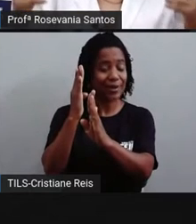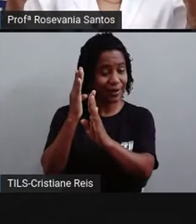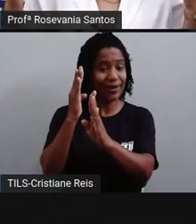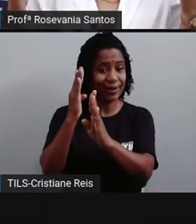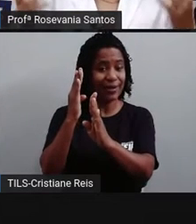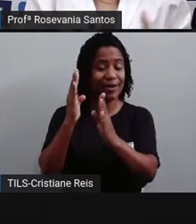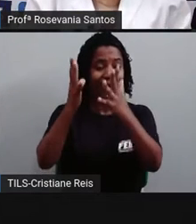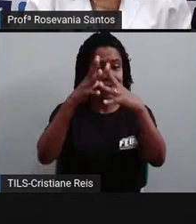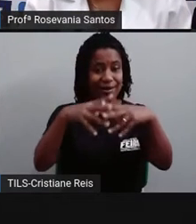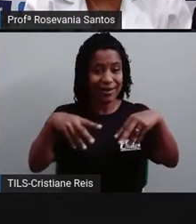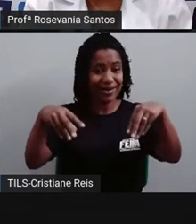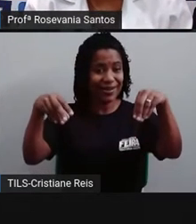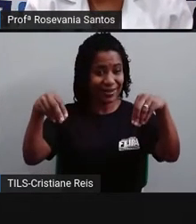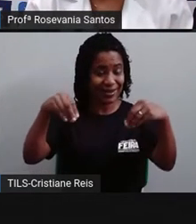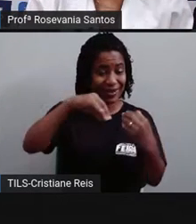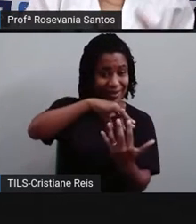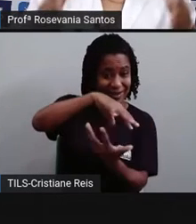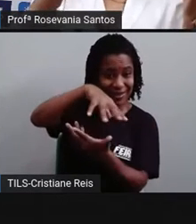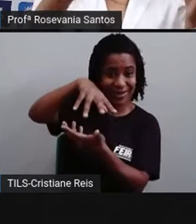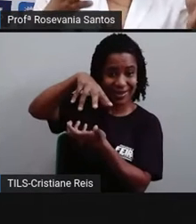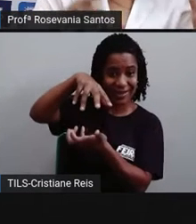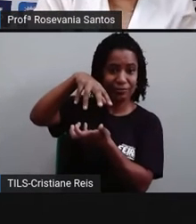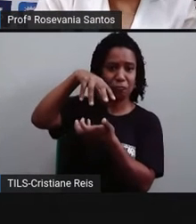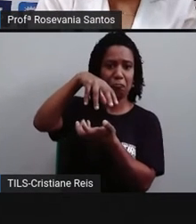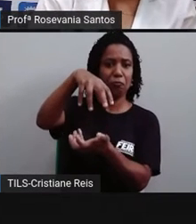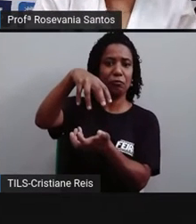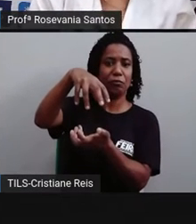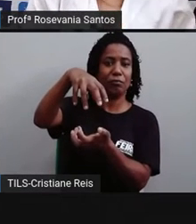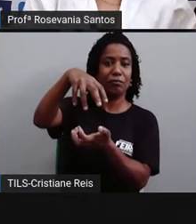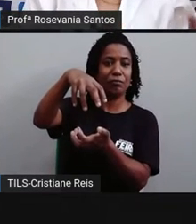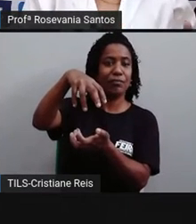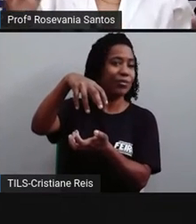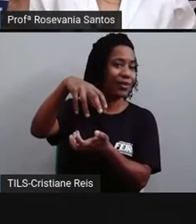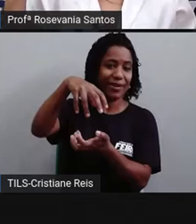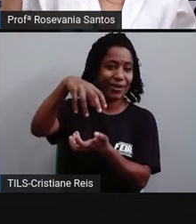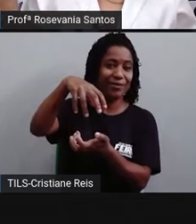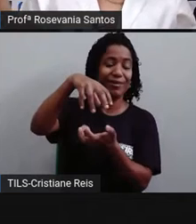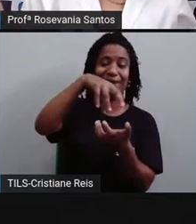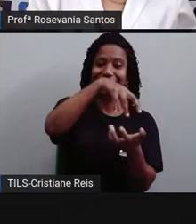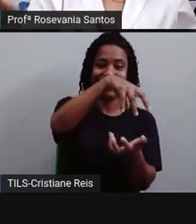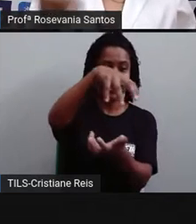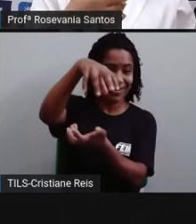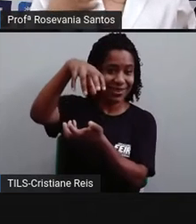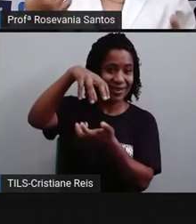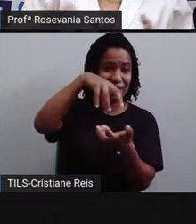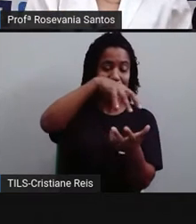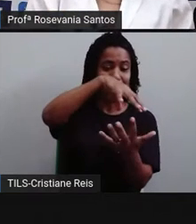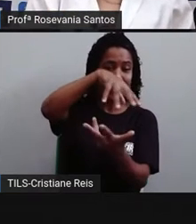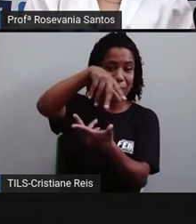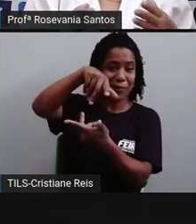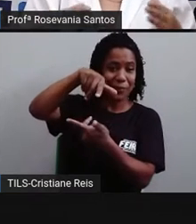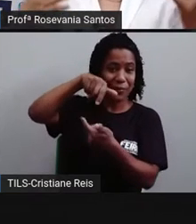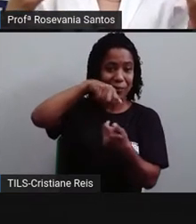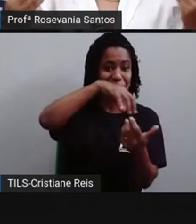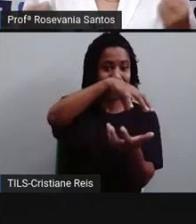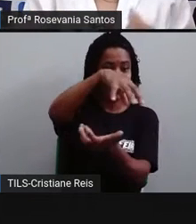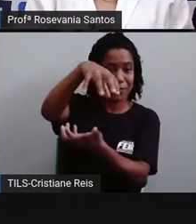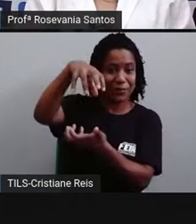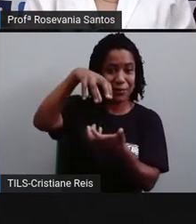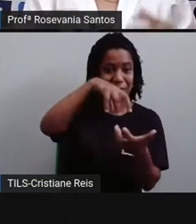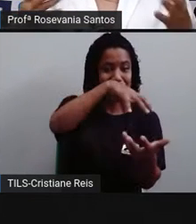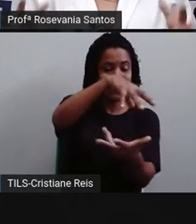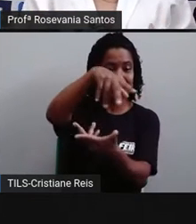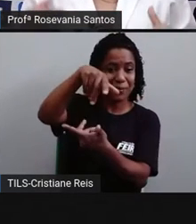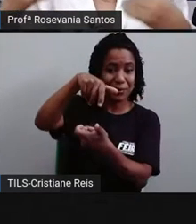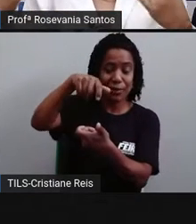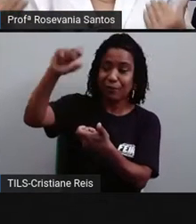Terra, ela não está parada e também não é o centro do universo. Ela está dando voltas, né? Em torno do